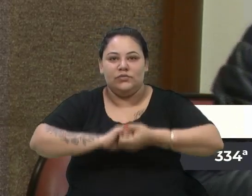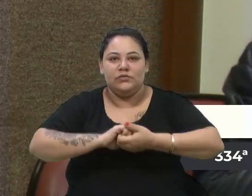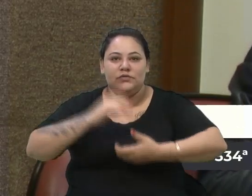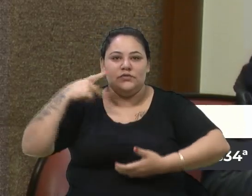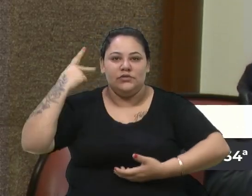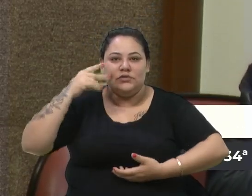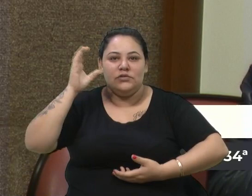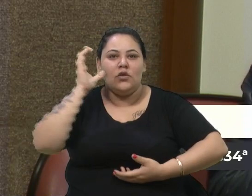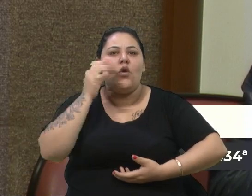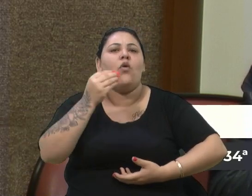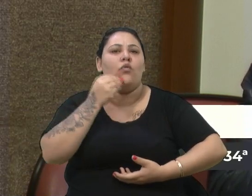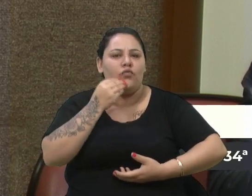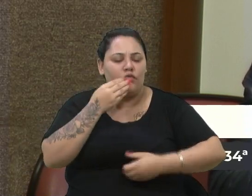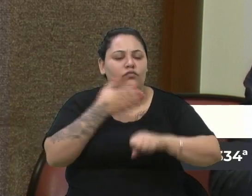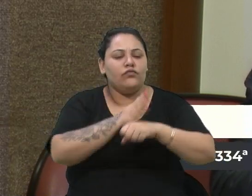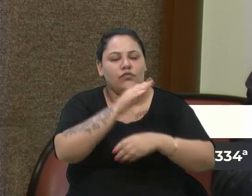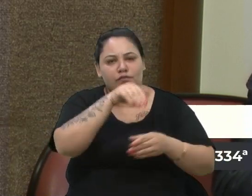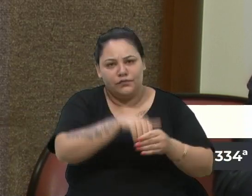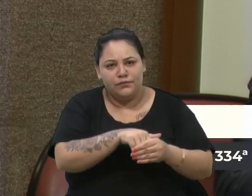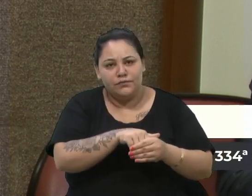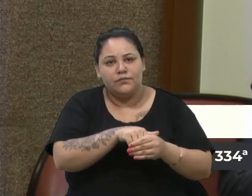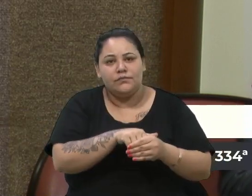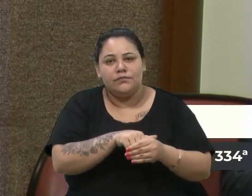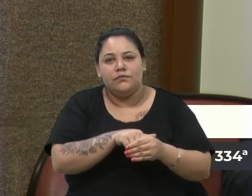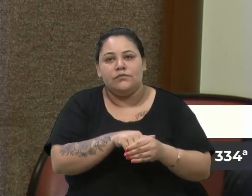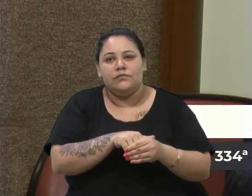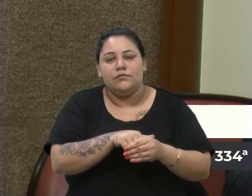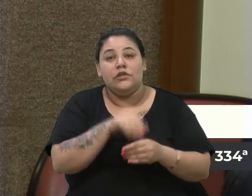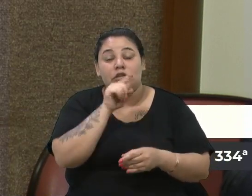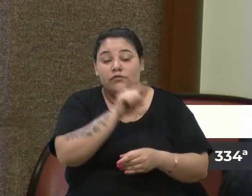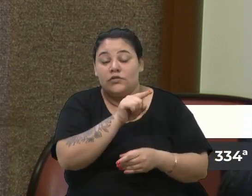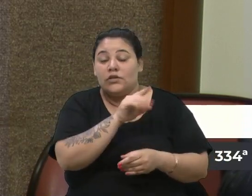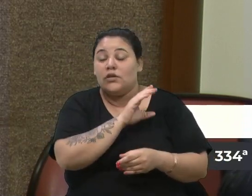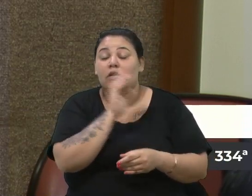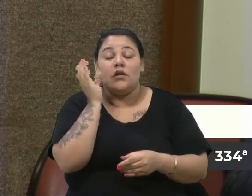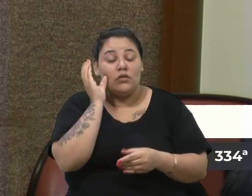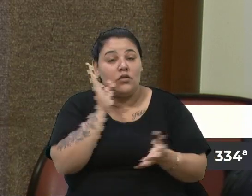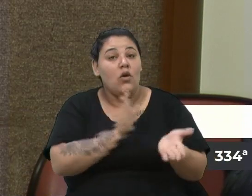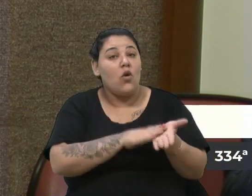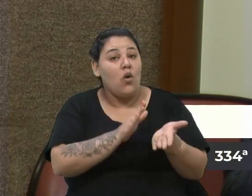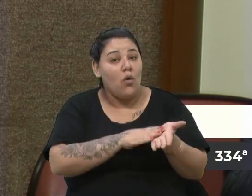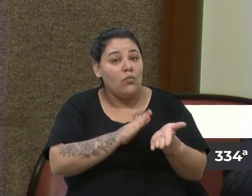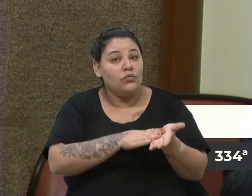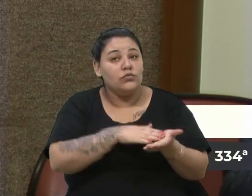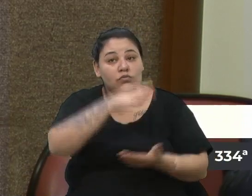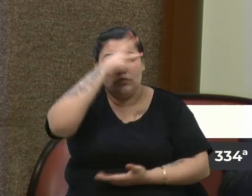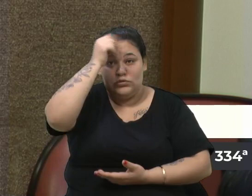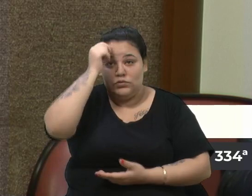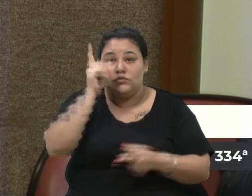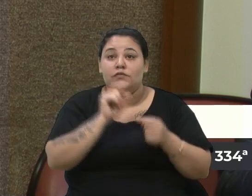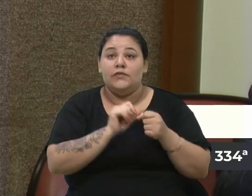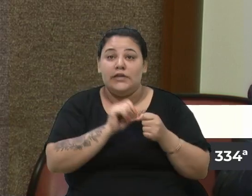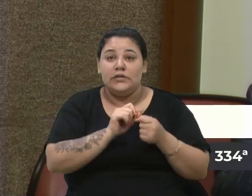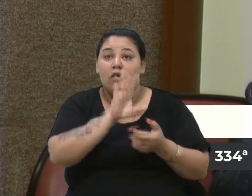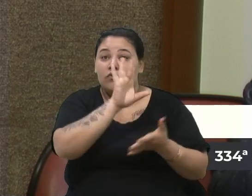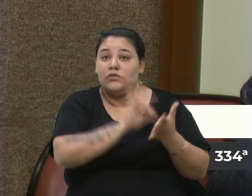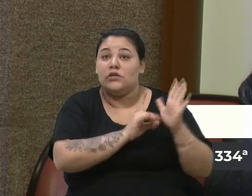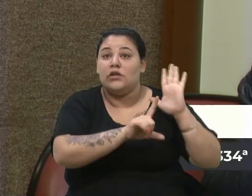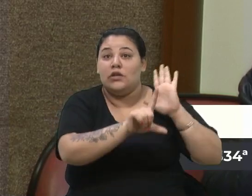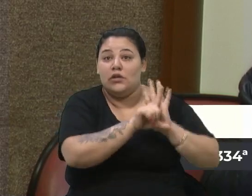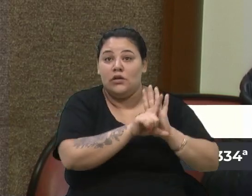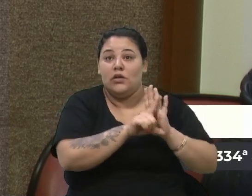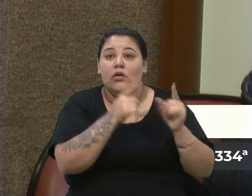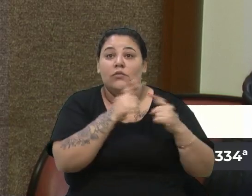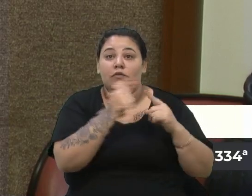Obviamente, votarei favorável. E que o senhor cobre muito que o município faça valer essa legislação, porque vai ter um